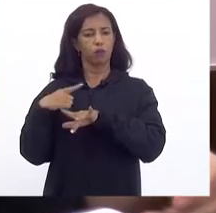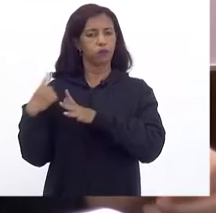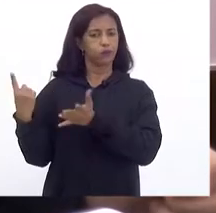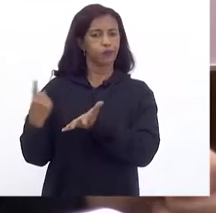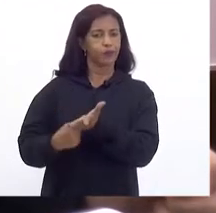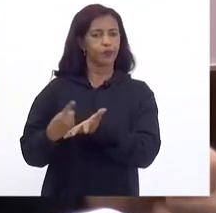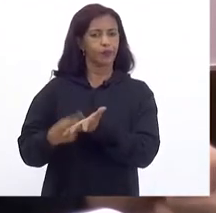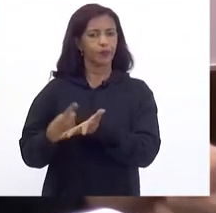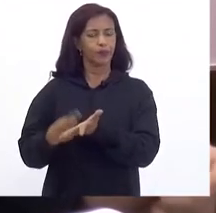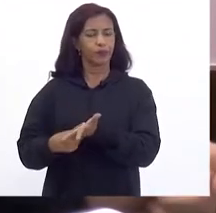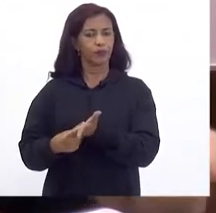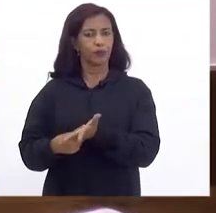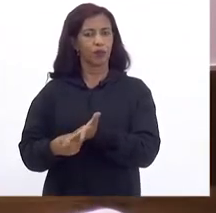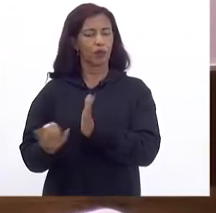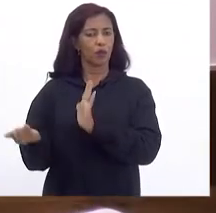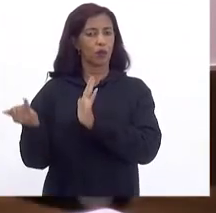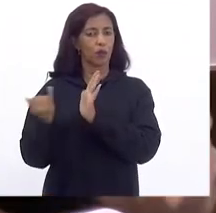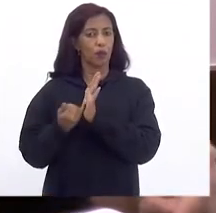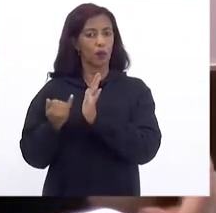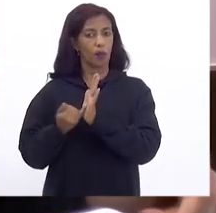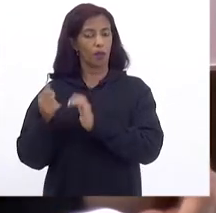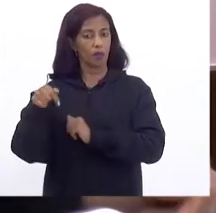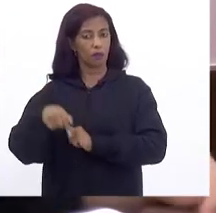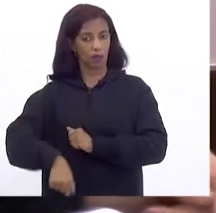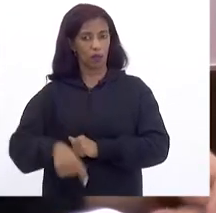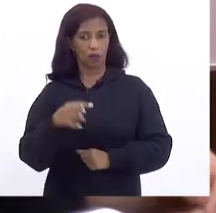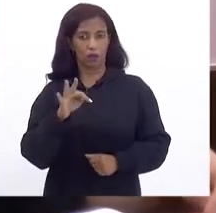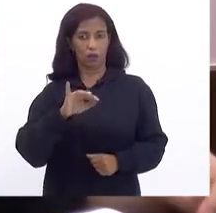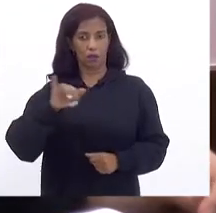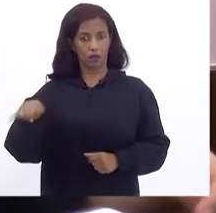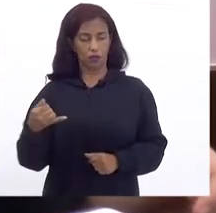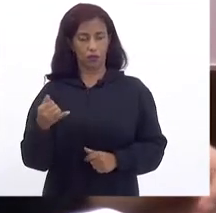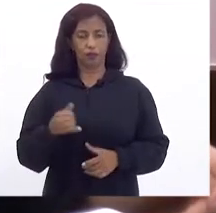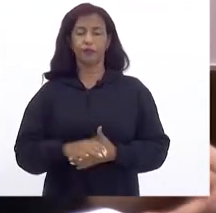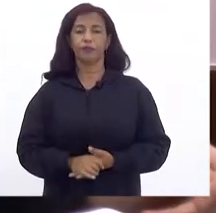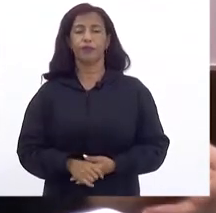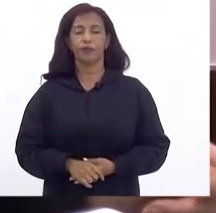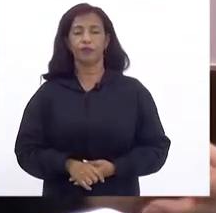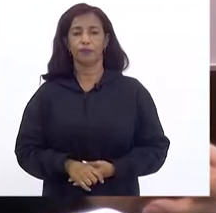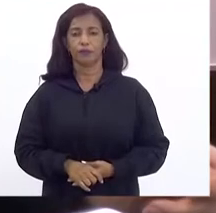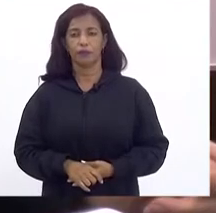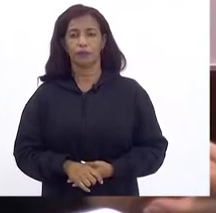Que foi publicado Aqui do TJ Que